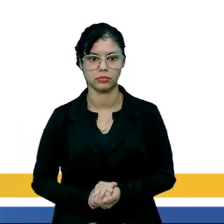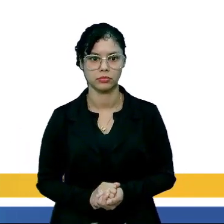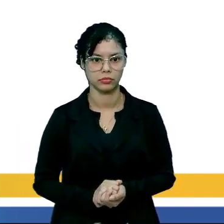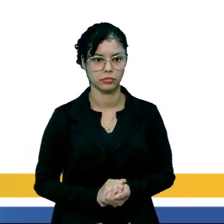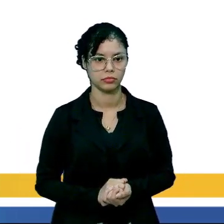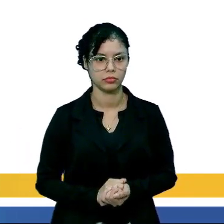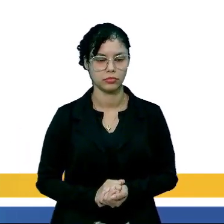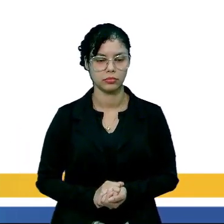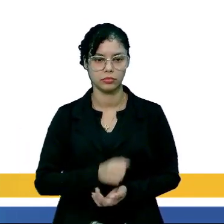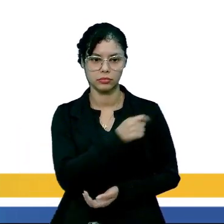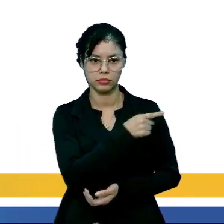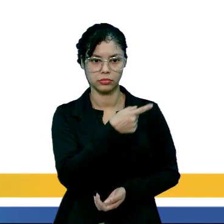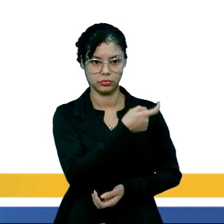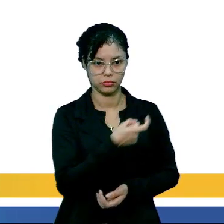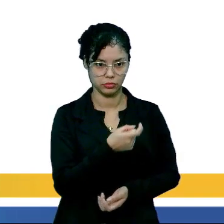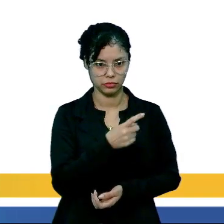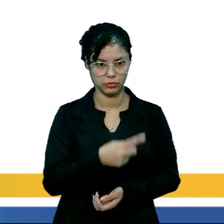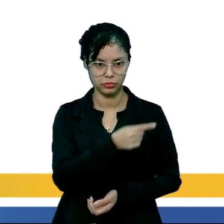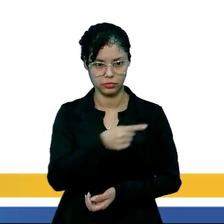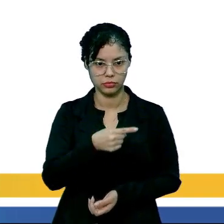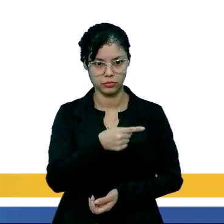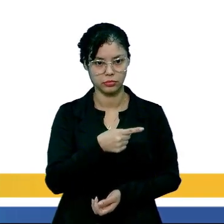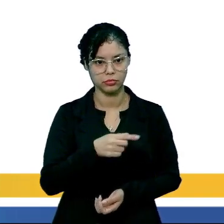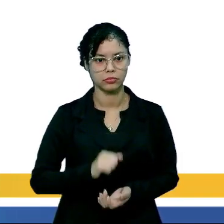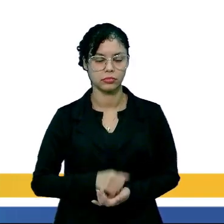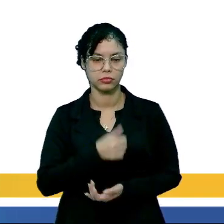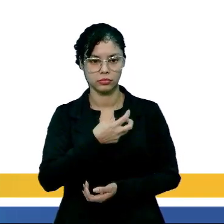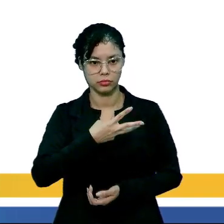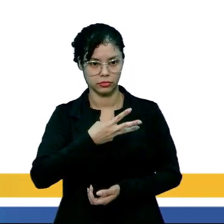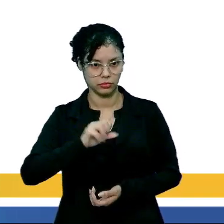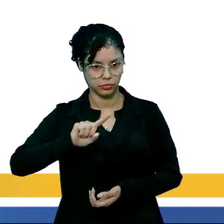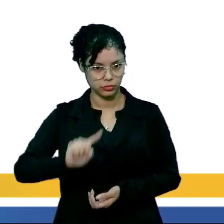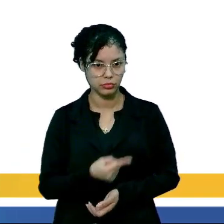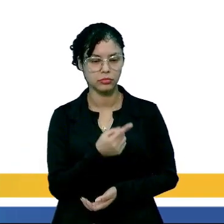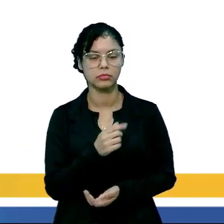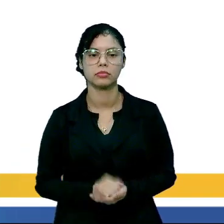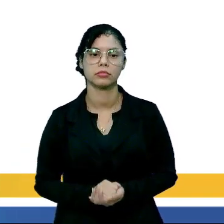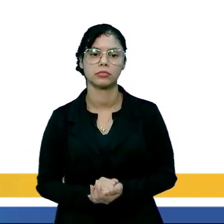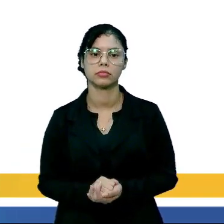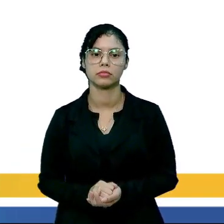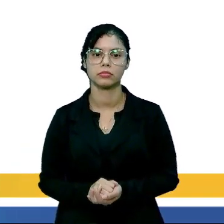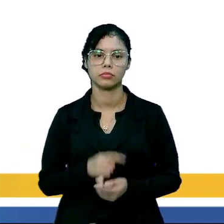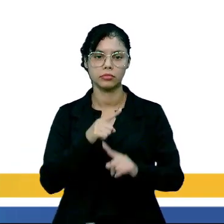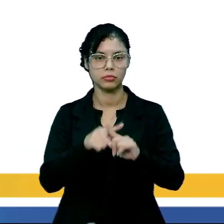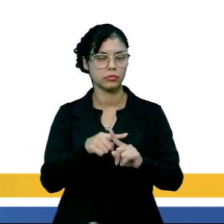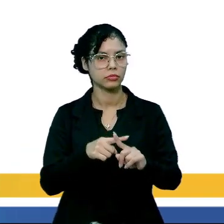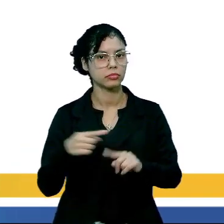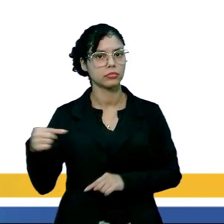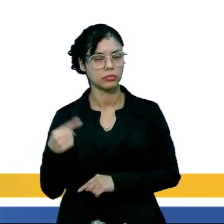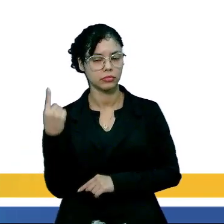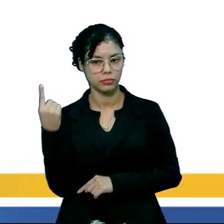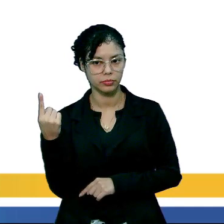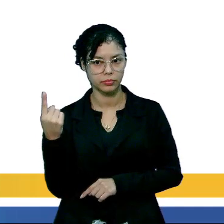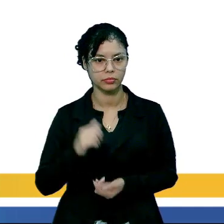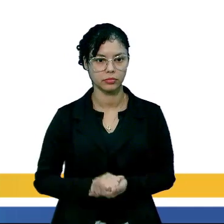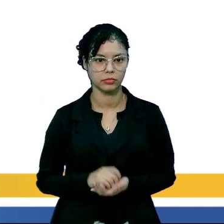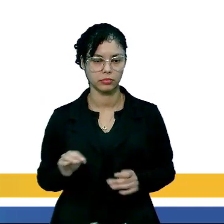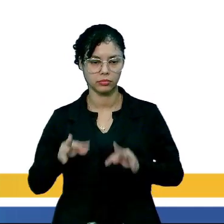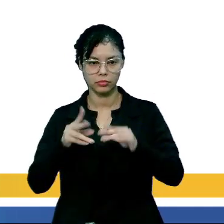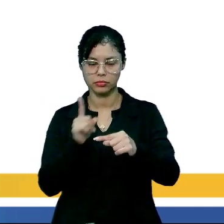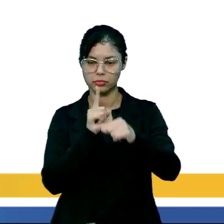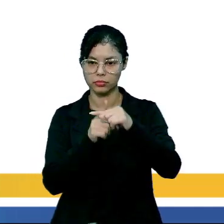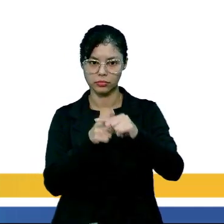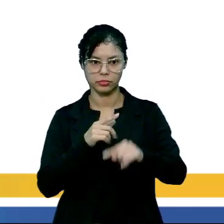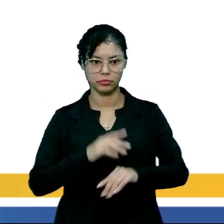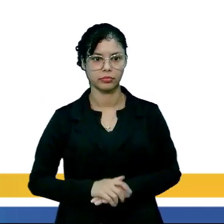Menos 2X é igual a menos 13.000. Vou colocar aí o menos 1 para deixar todo